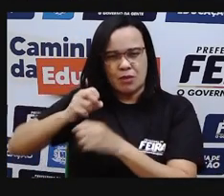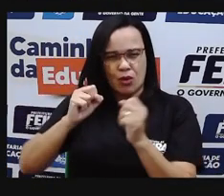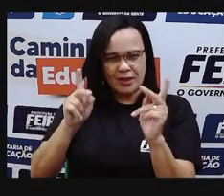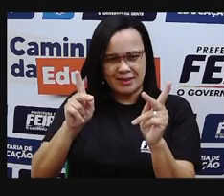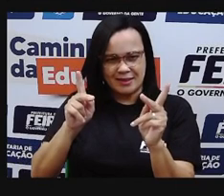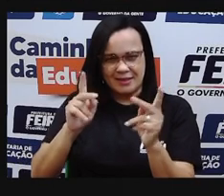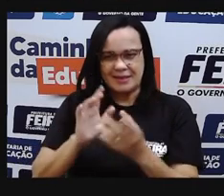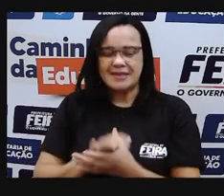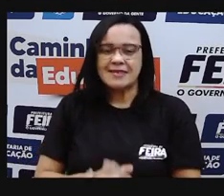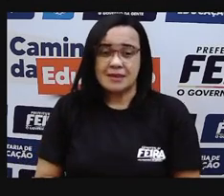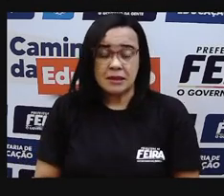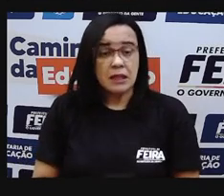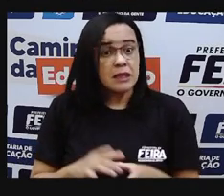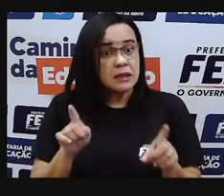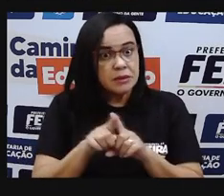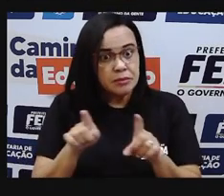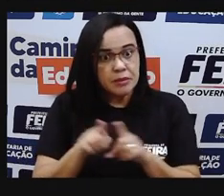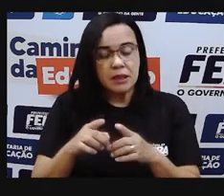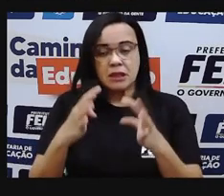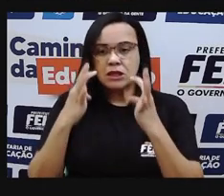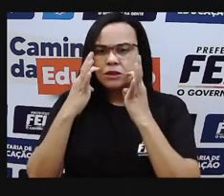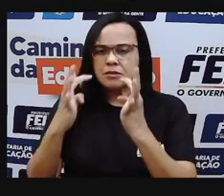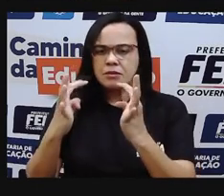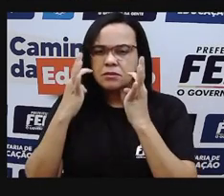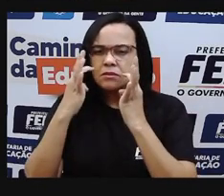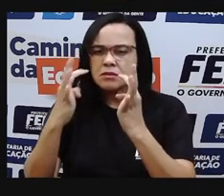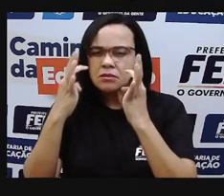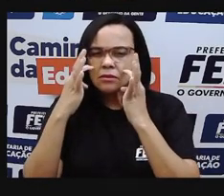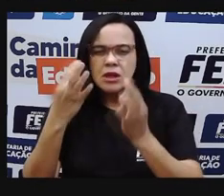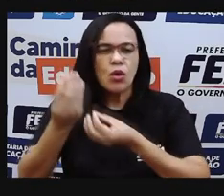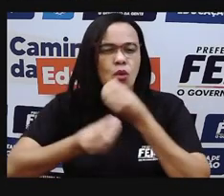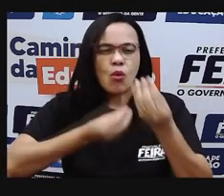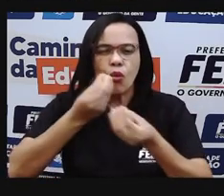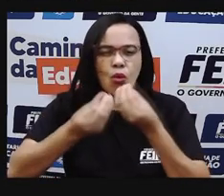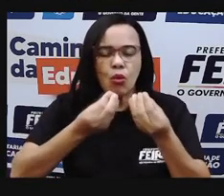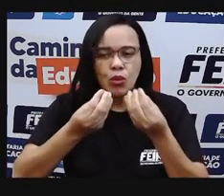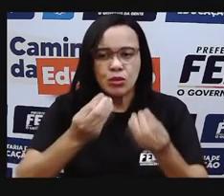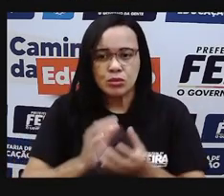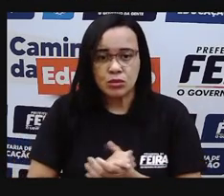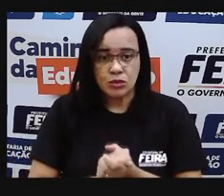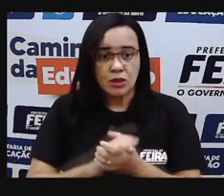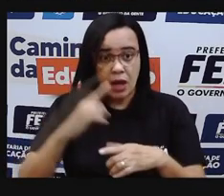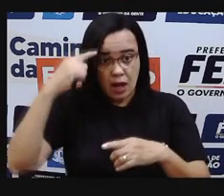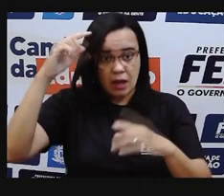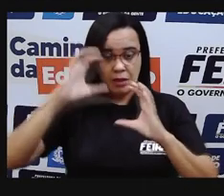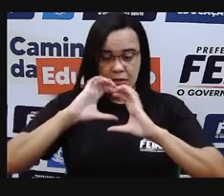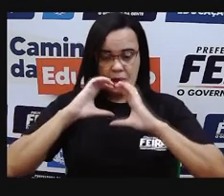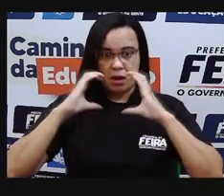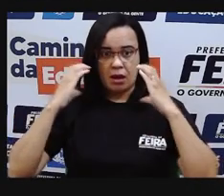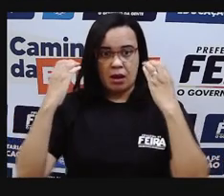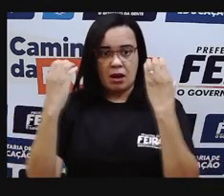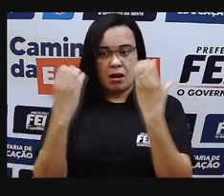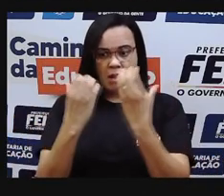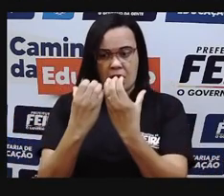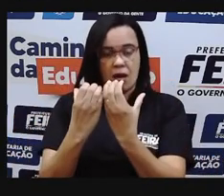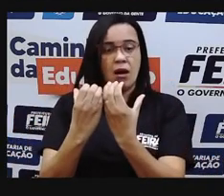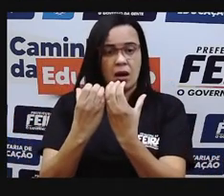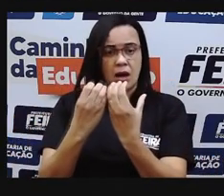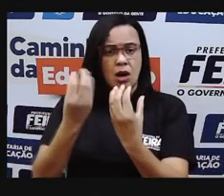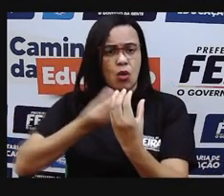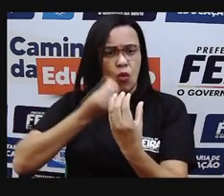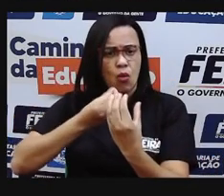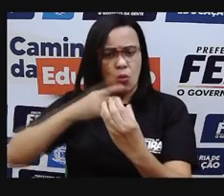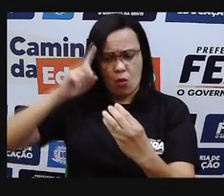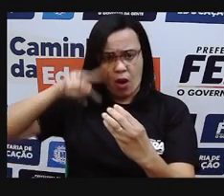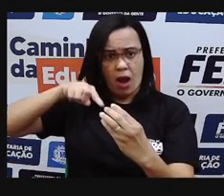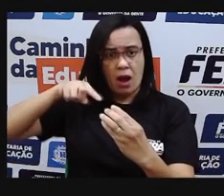O que a gente observa? A gente observa que essa camada de ozônio, ela é importante porque